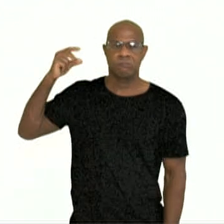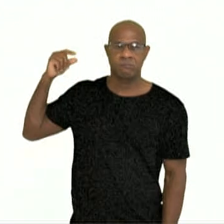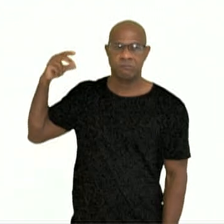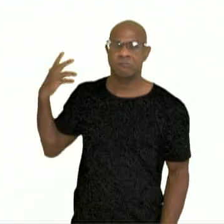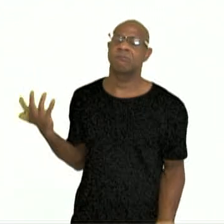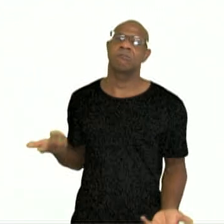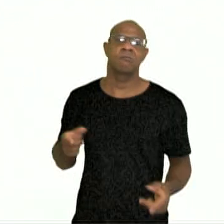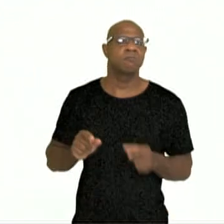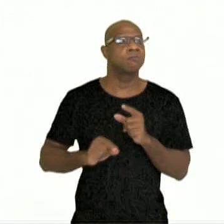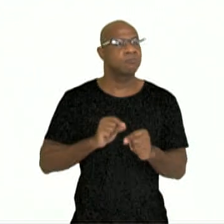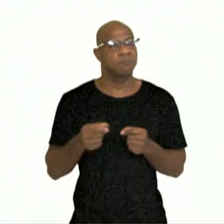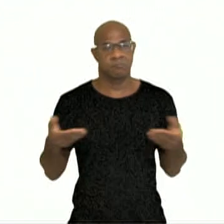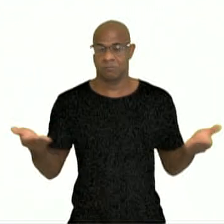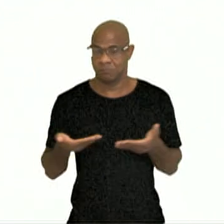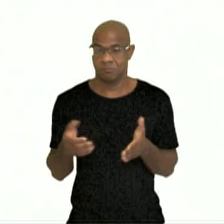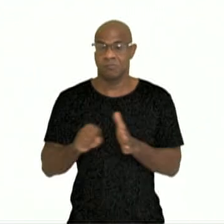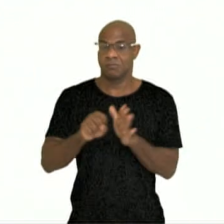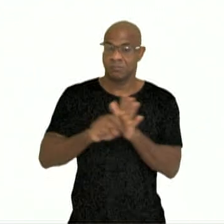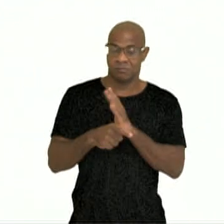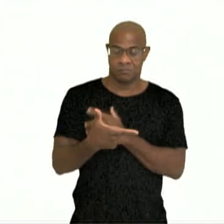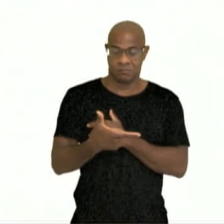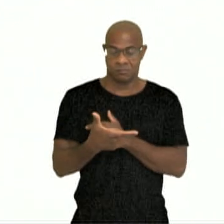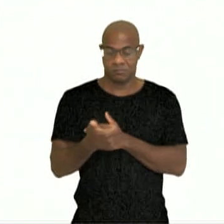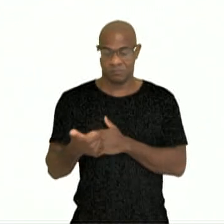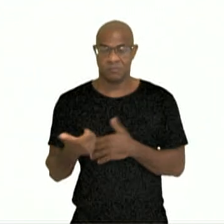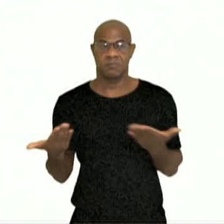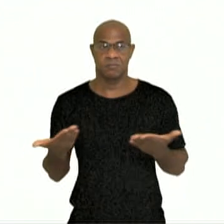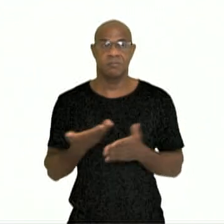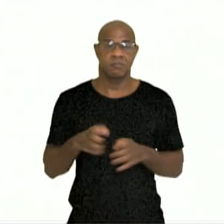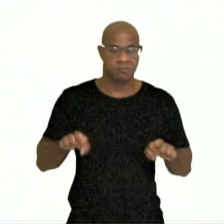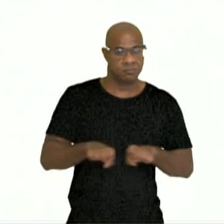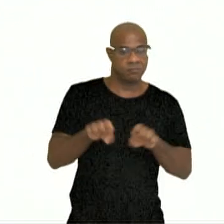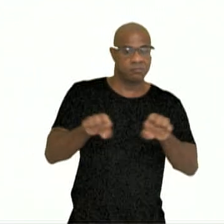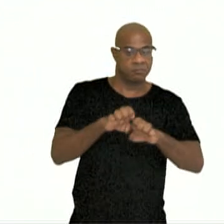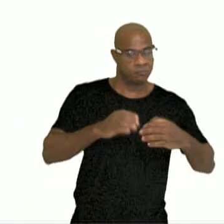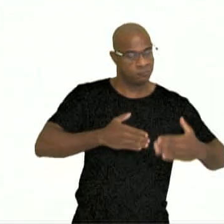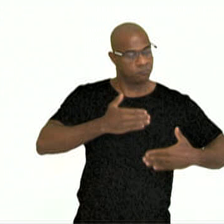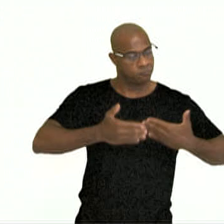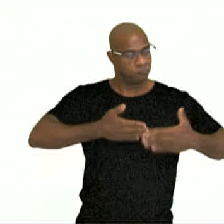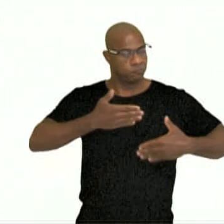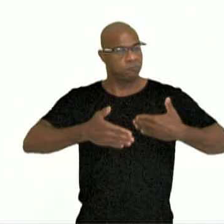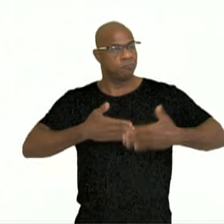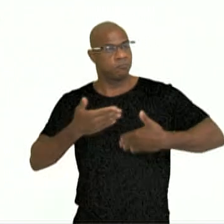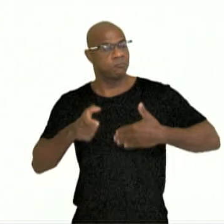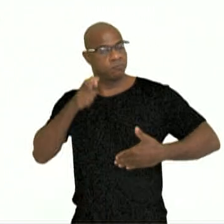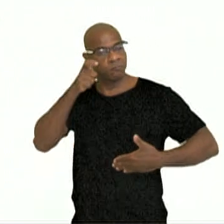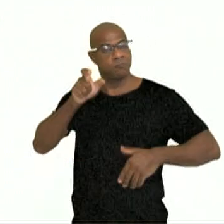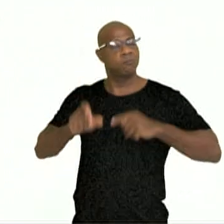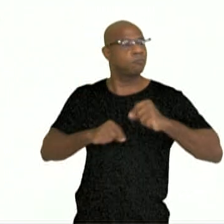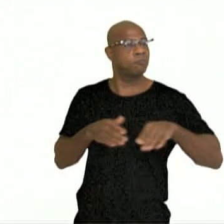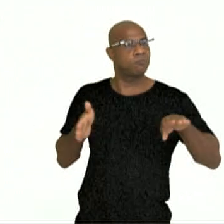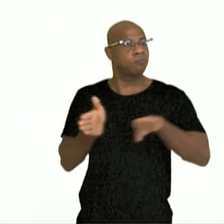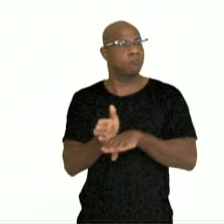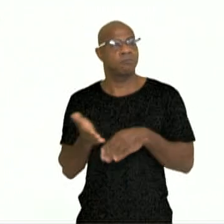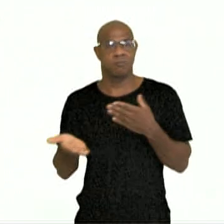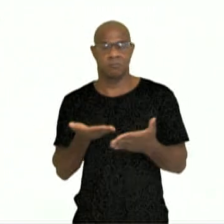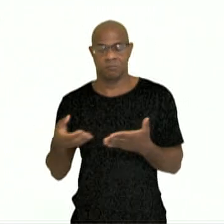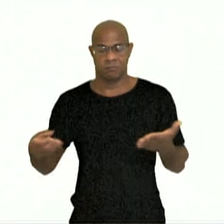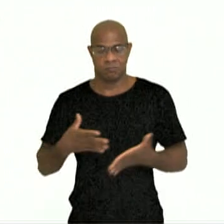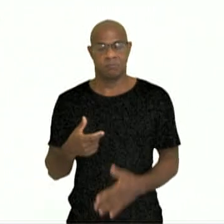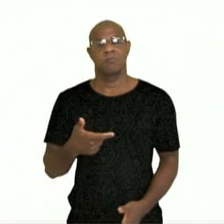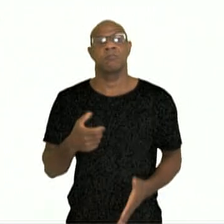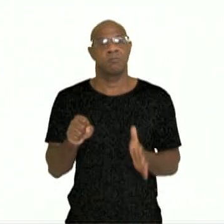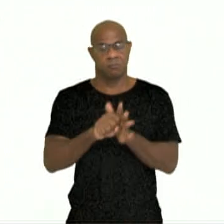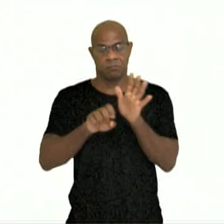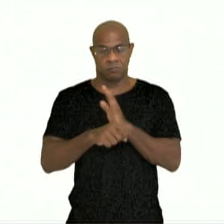literalmente, como estamos no século XXI, foi se estruturando nesse processo. E é interessante que ao chegarmos em pleno século XX,